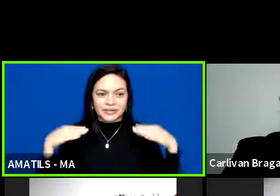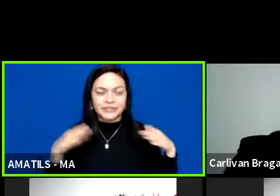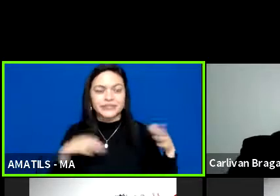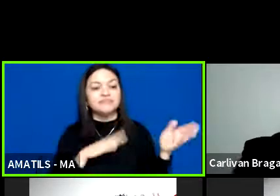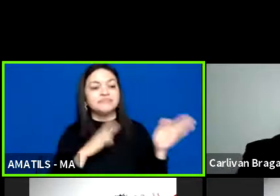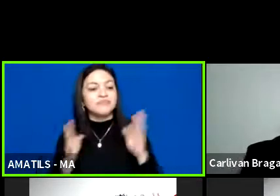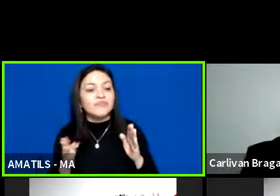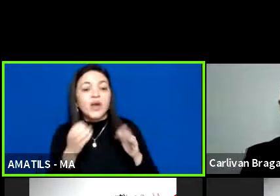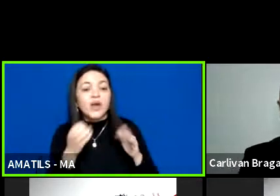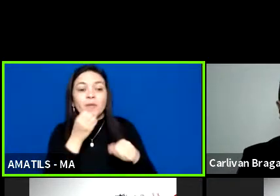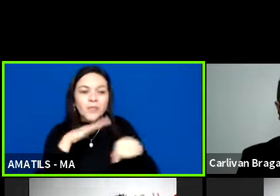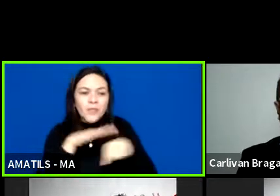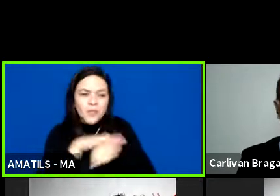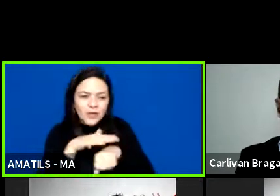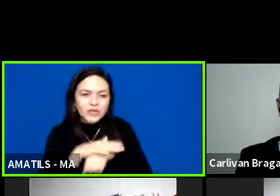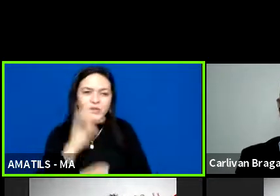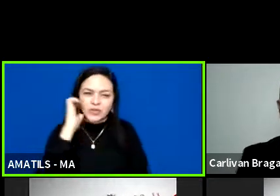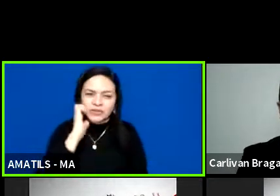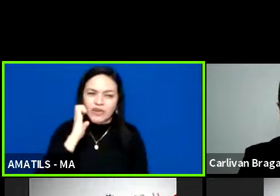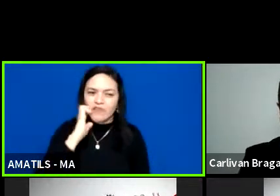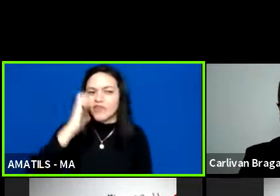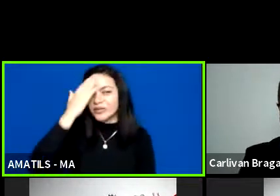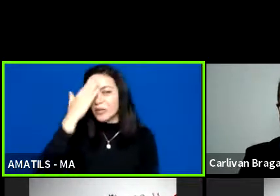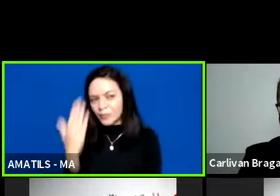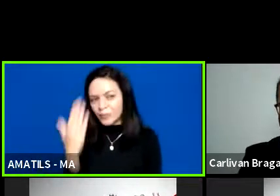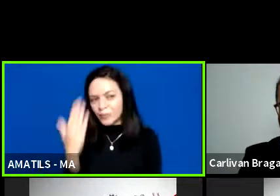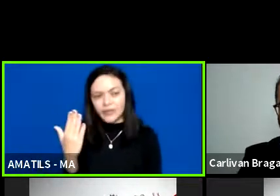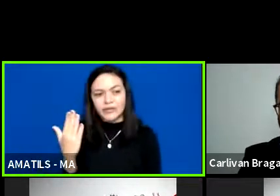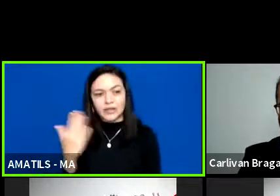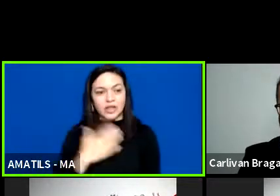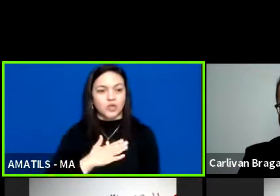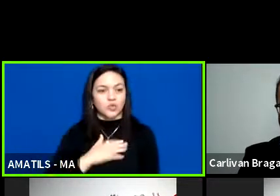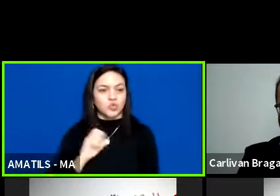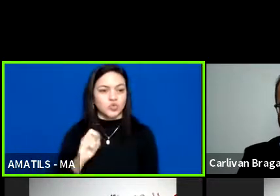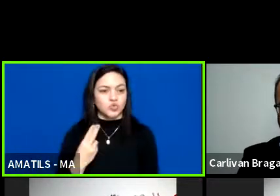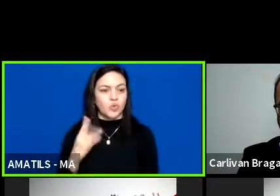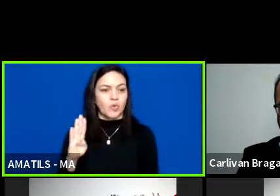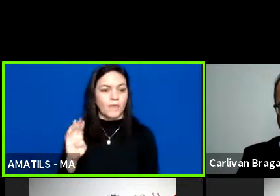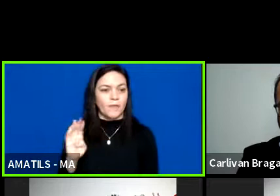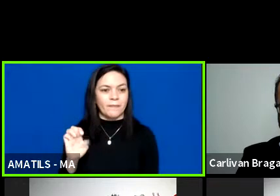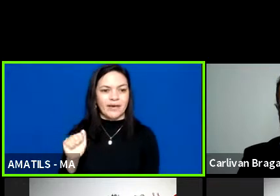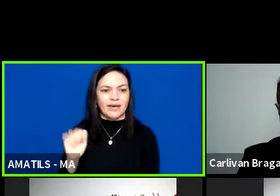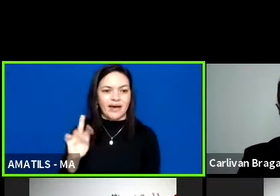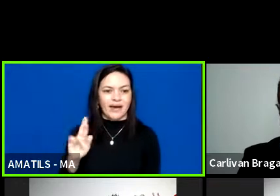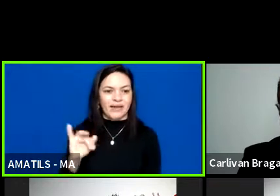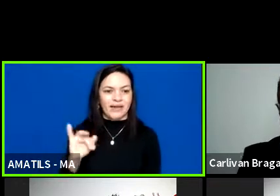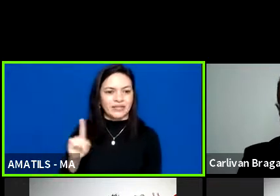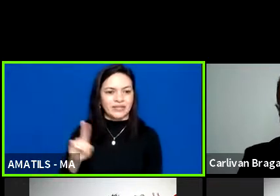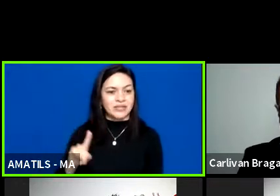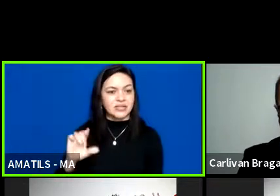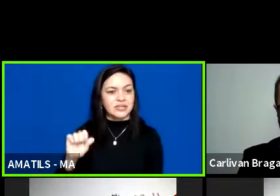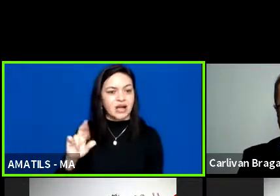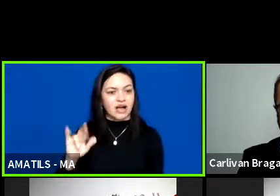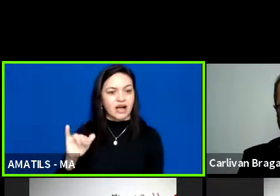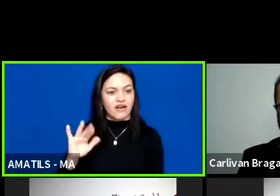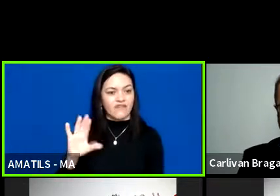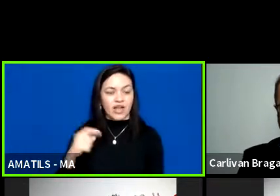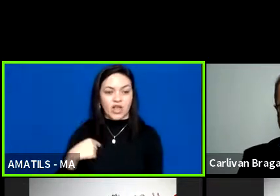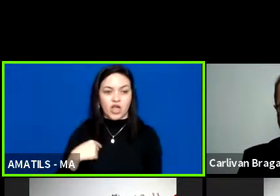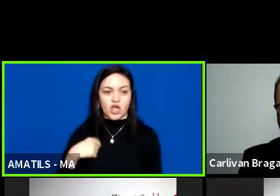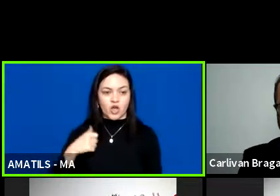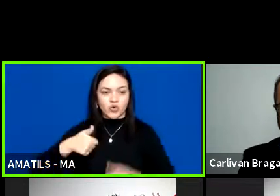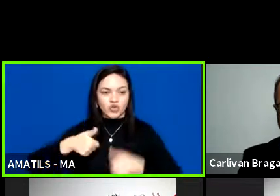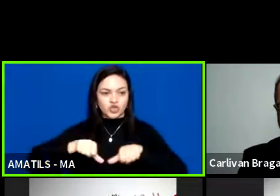todas. Obrigada, Evandro. Eu sou Beatriz Carvalho e estou como presidente, viu,